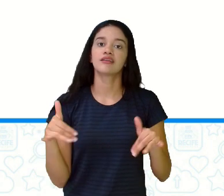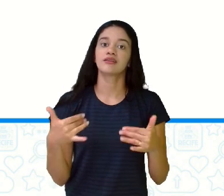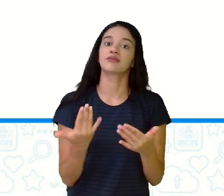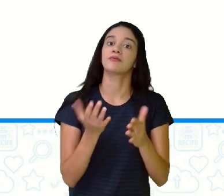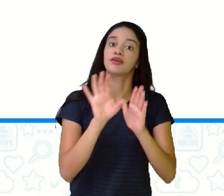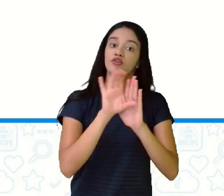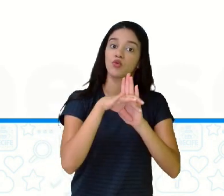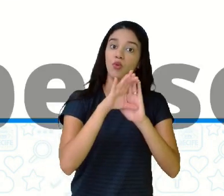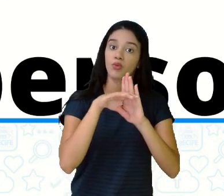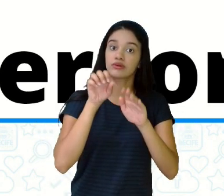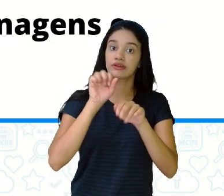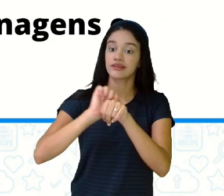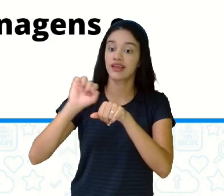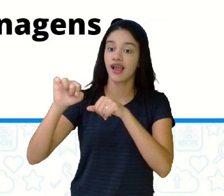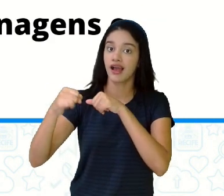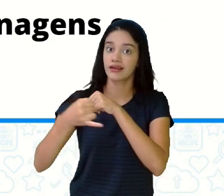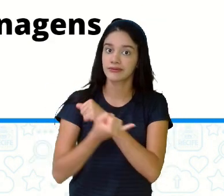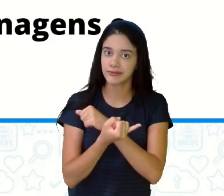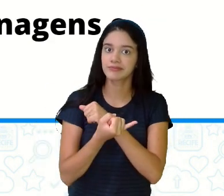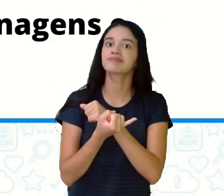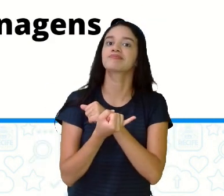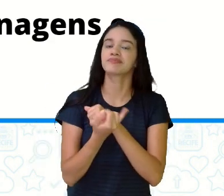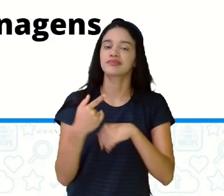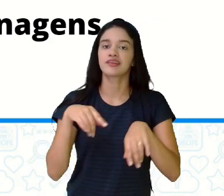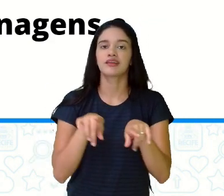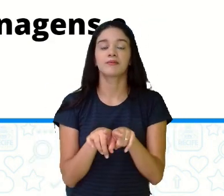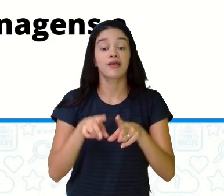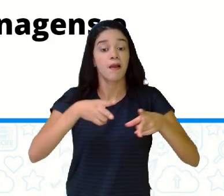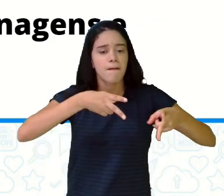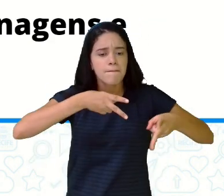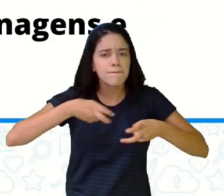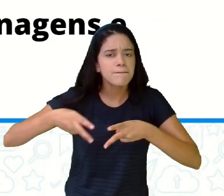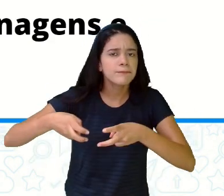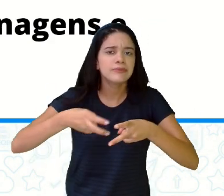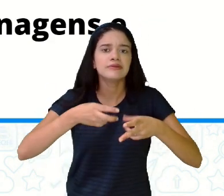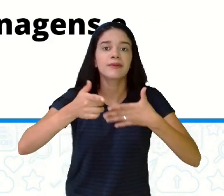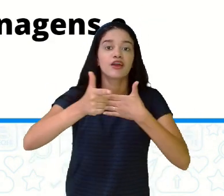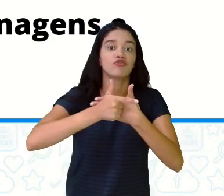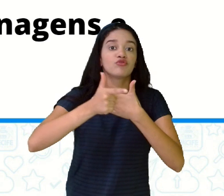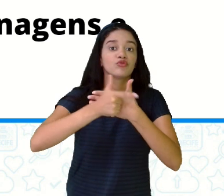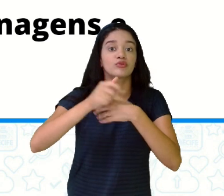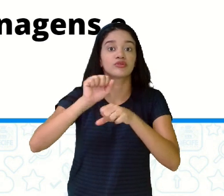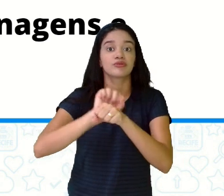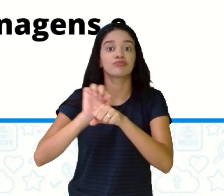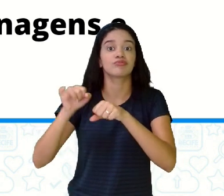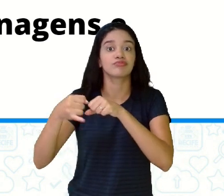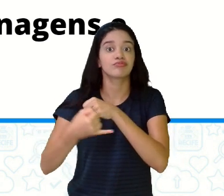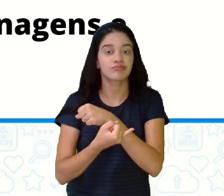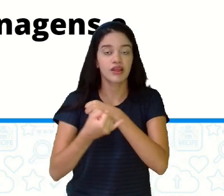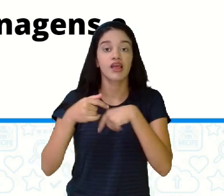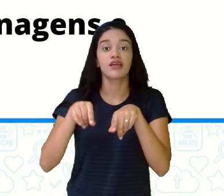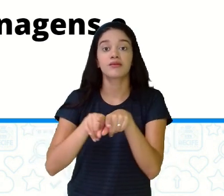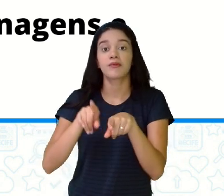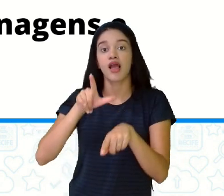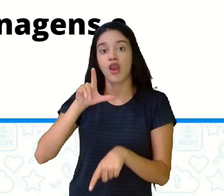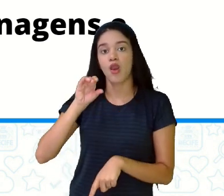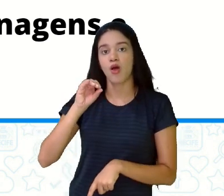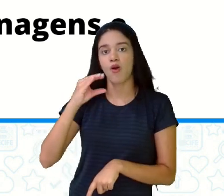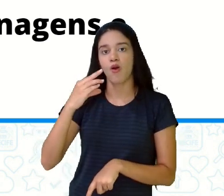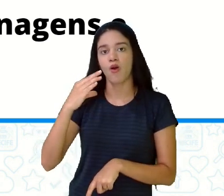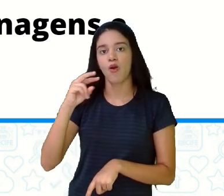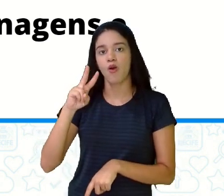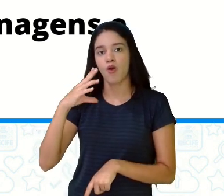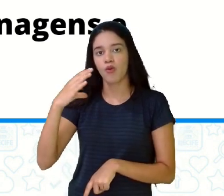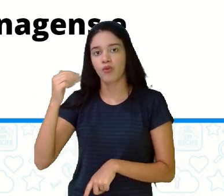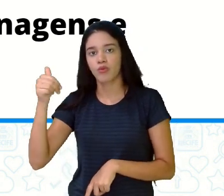conceito de adjetivo, identificar a função de adjetivos e locuções adjetivas, para